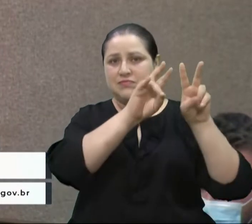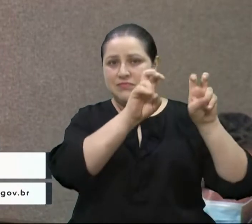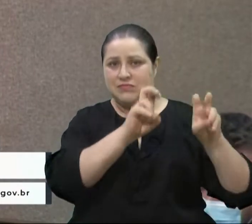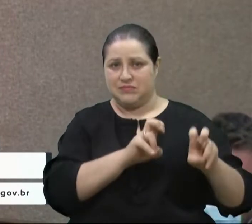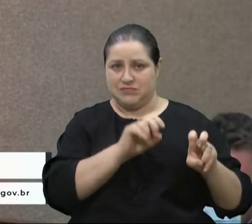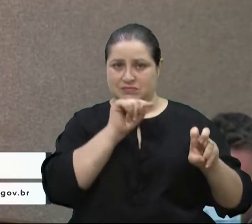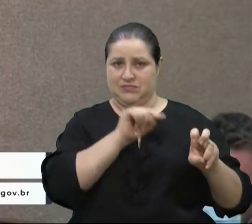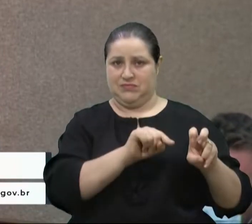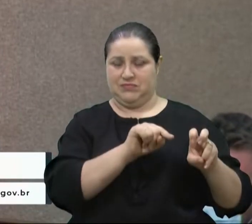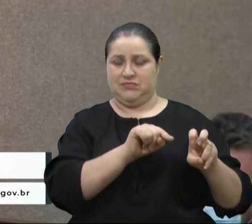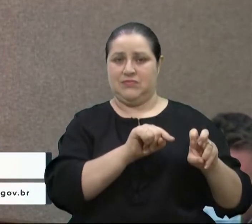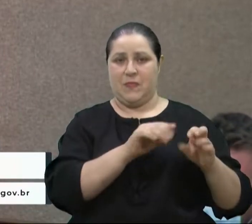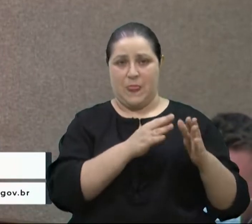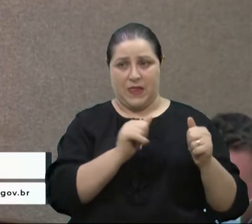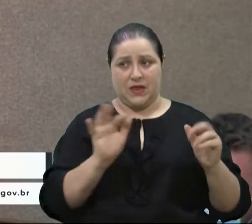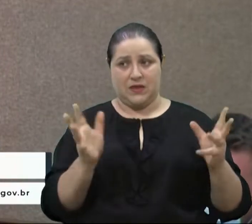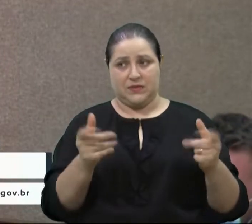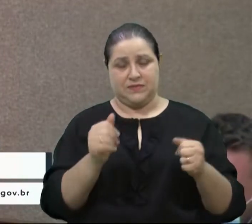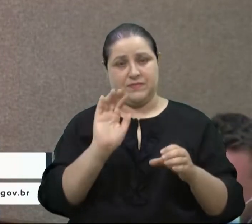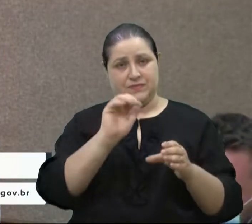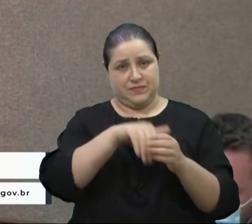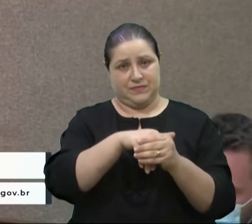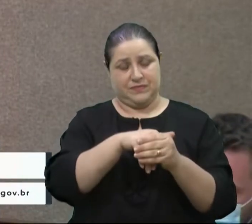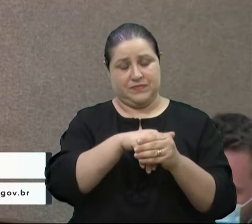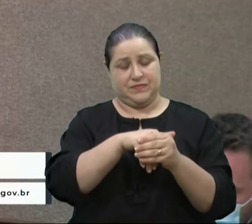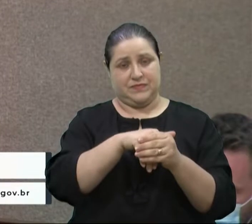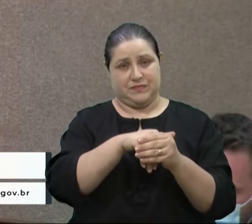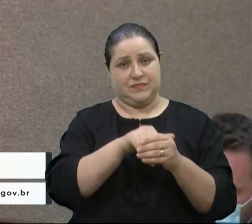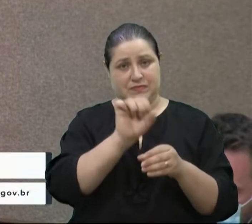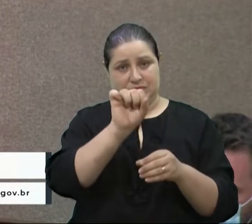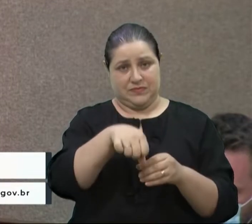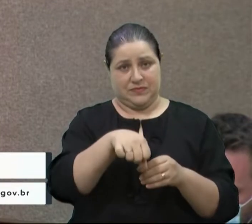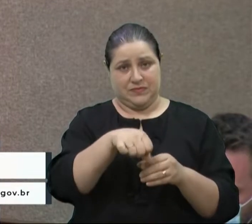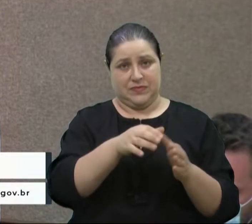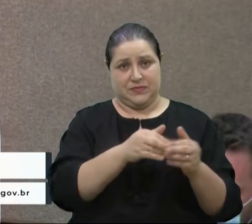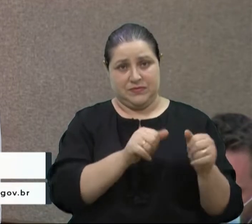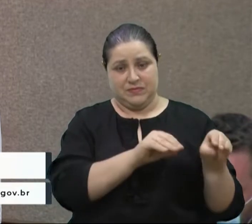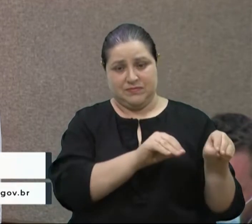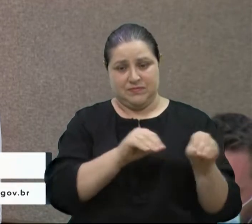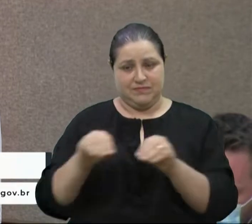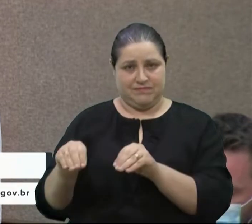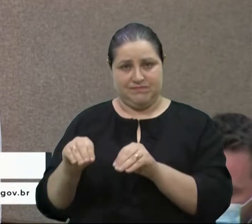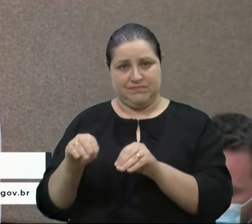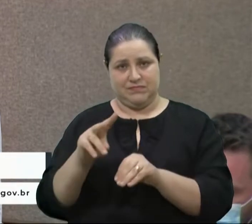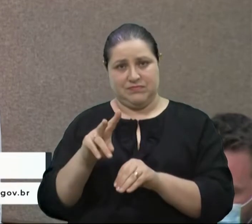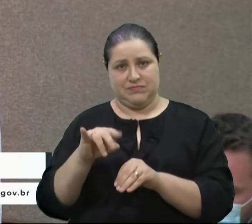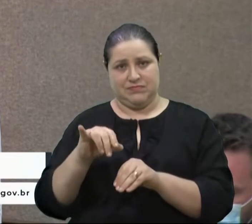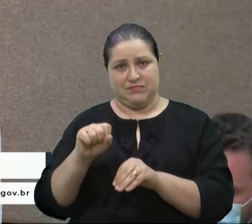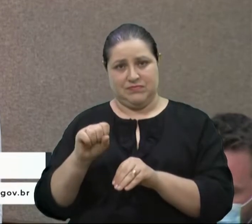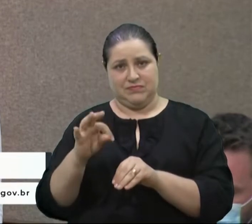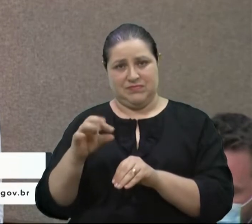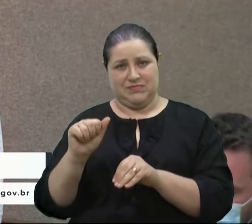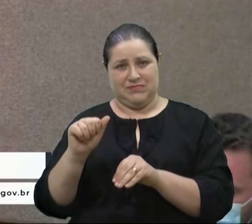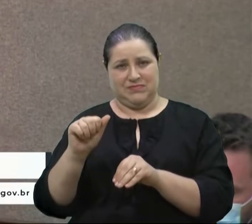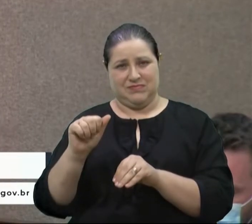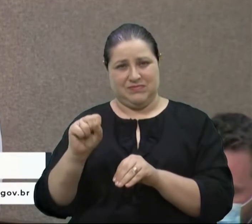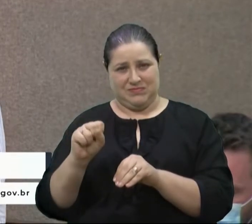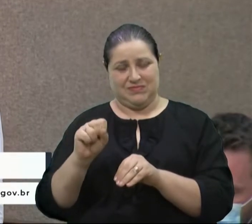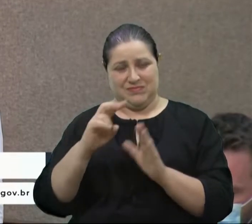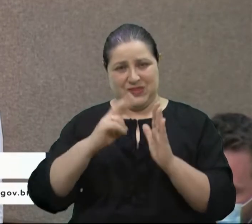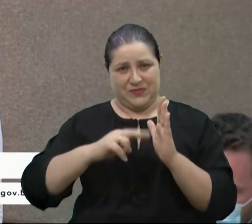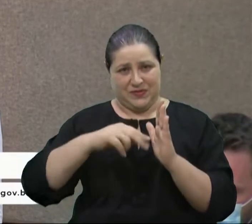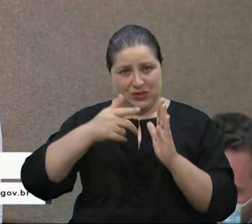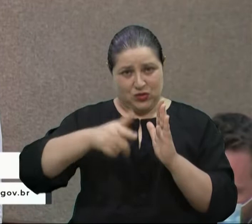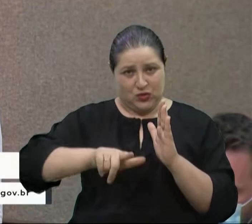peço aos nobres pares que votem favoráveis ao pedido de adiamento, de vistas, para que a gente